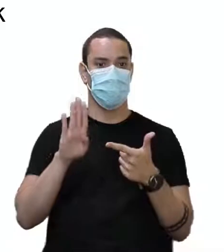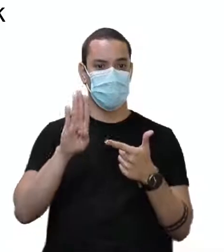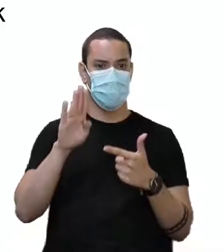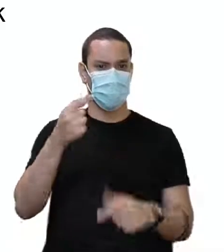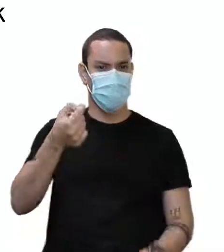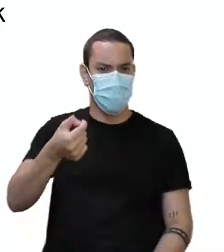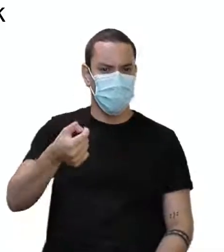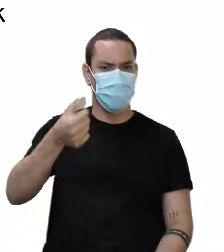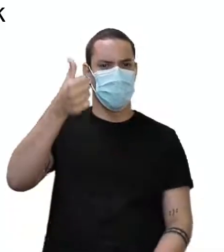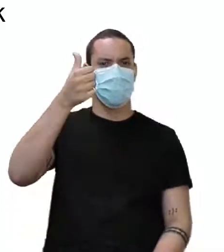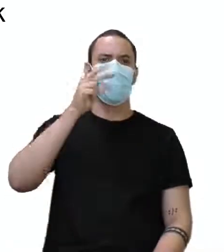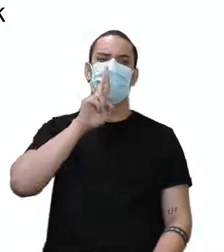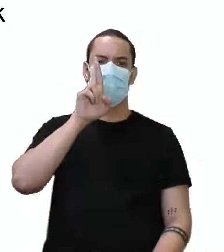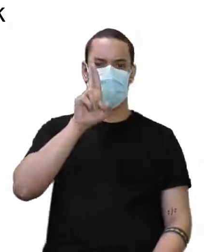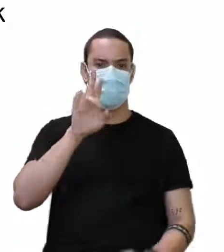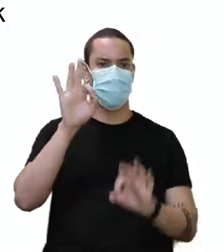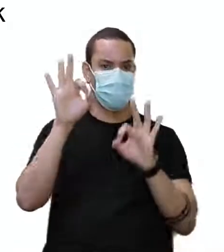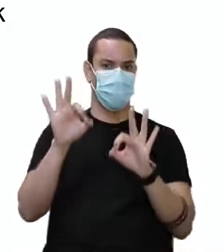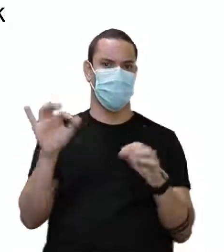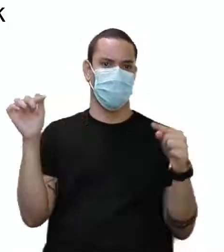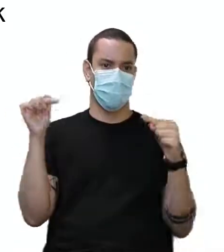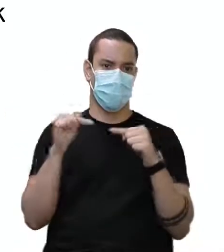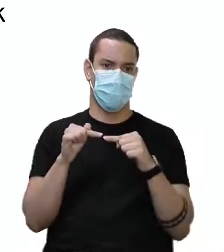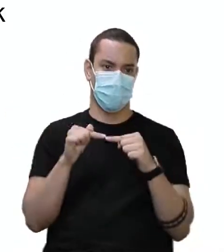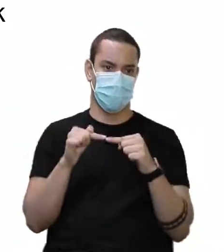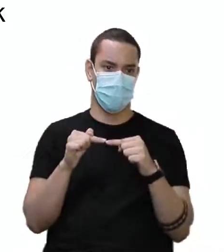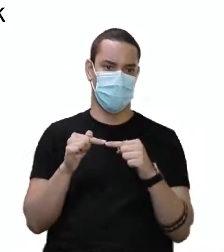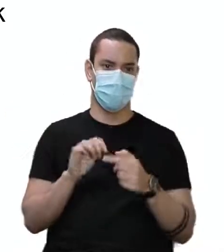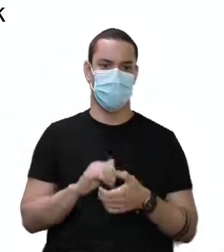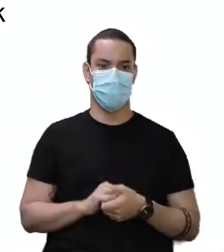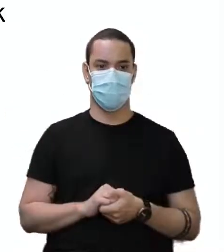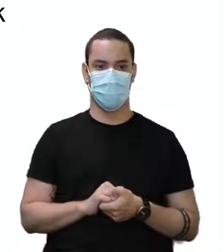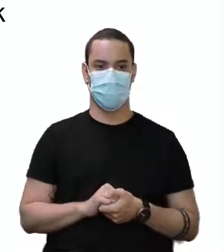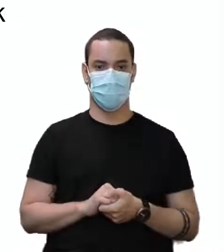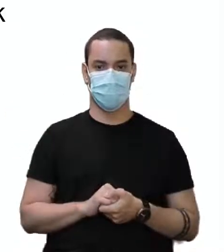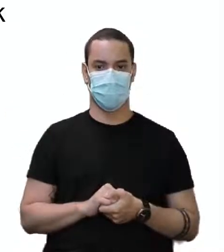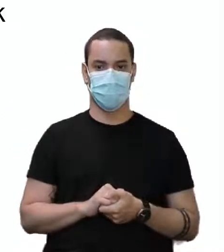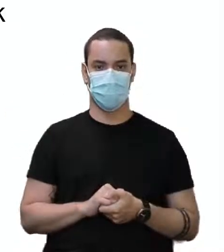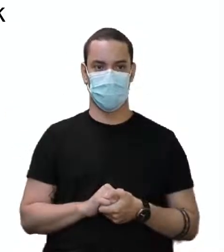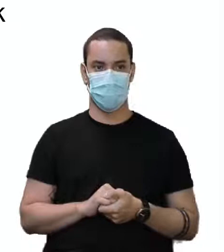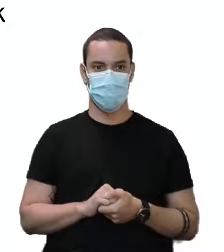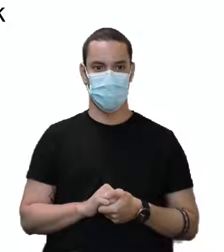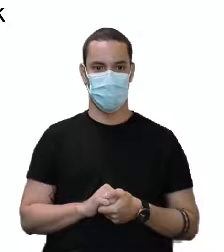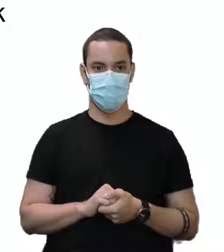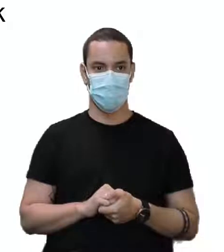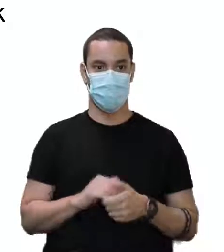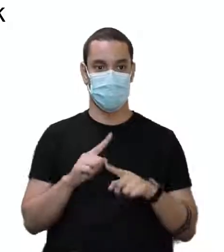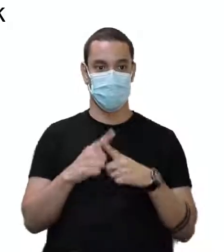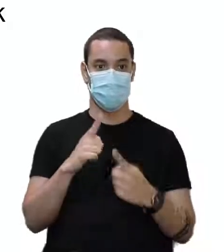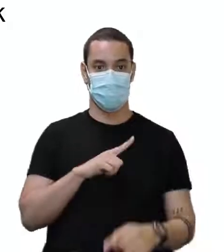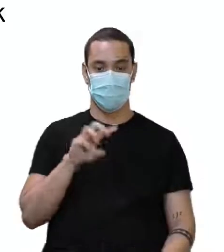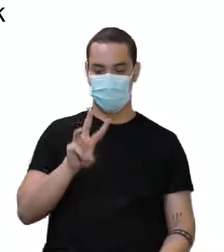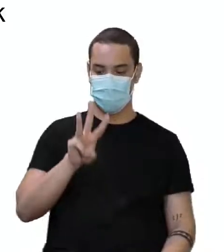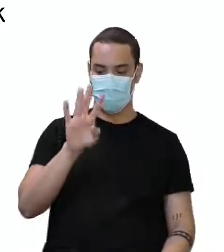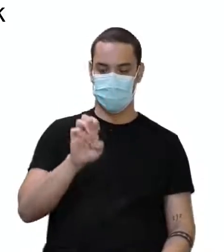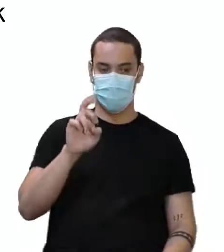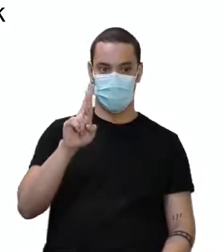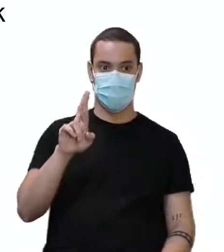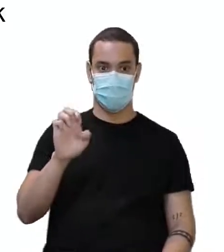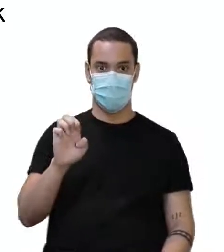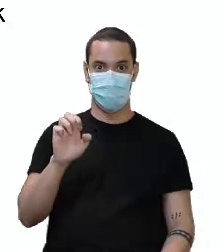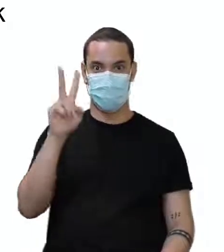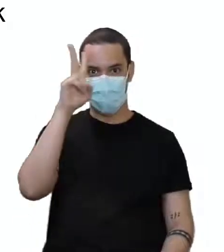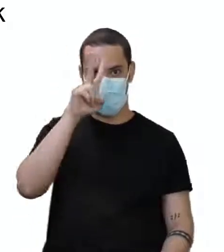quase uma resposta correta se esse were não estivesse aqui. Esse were teria que estar na frente do